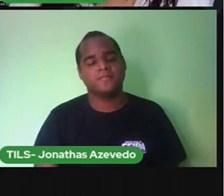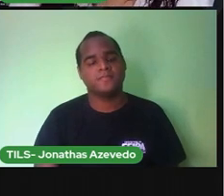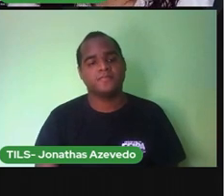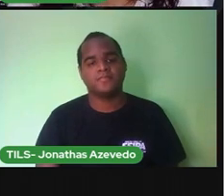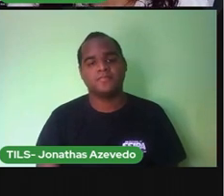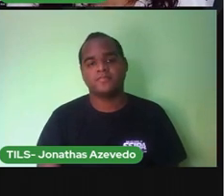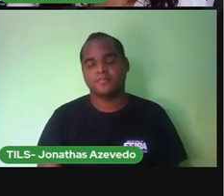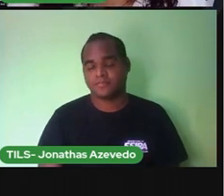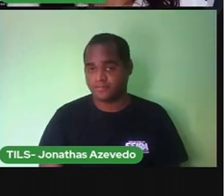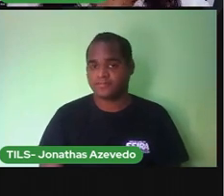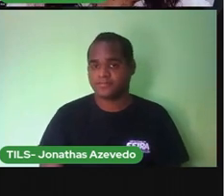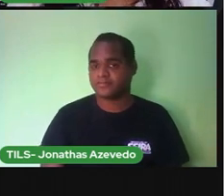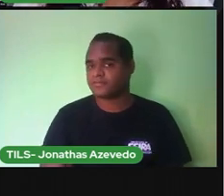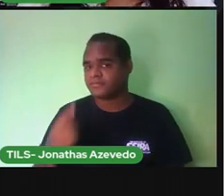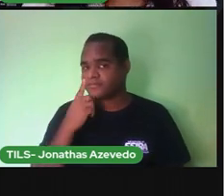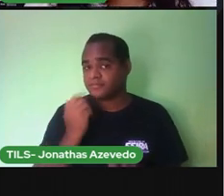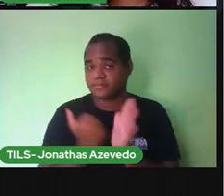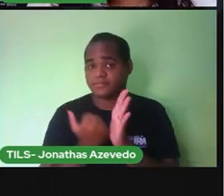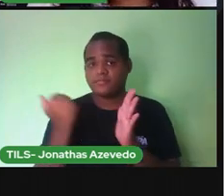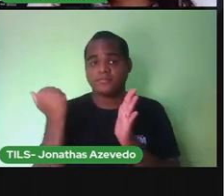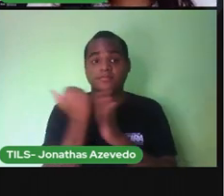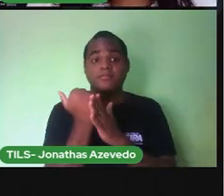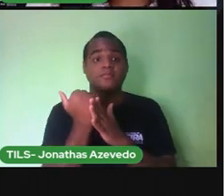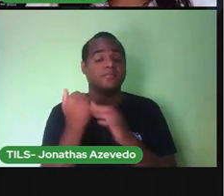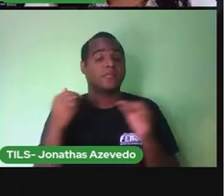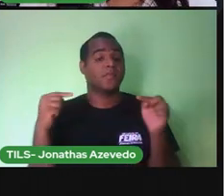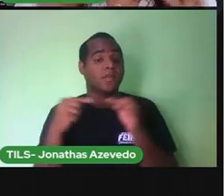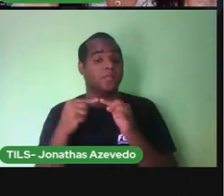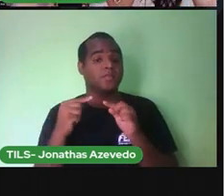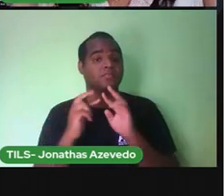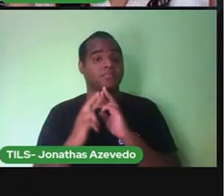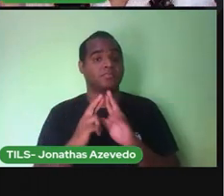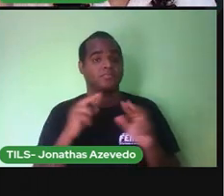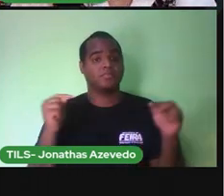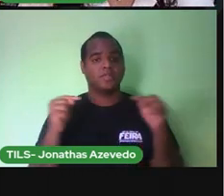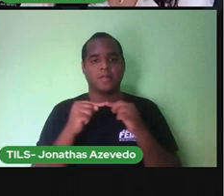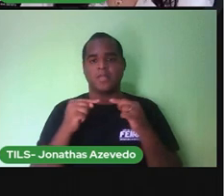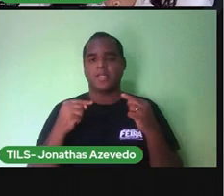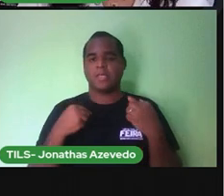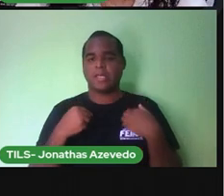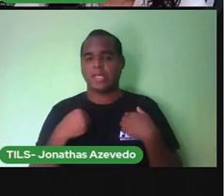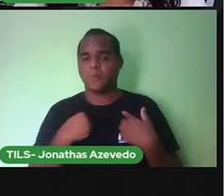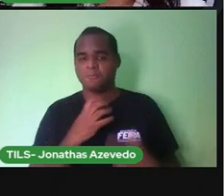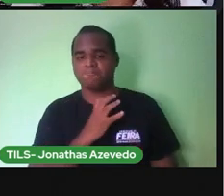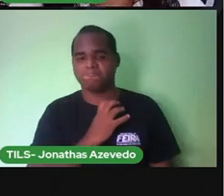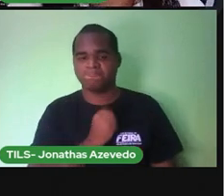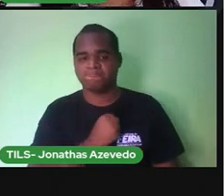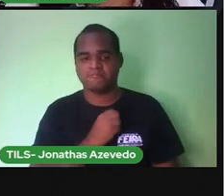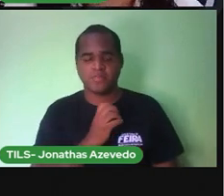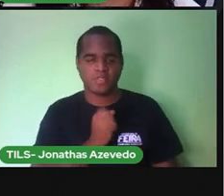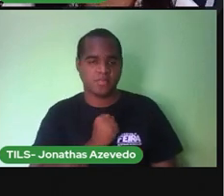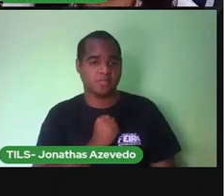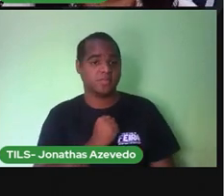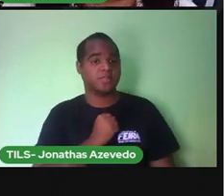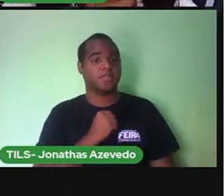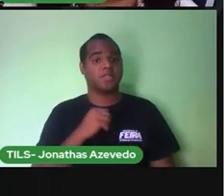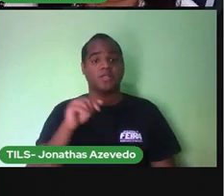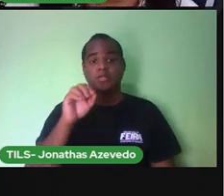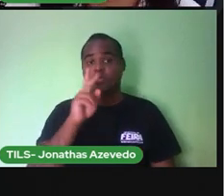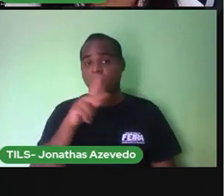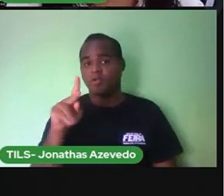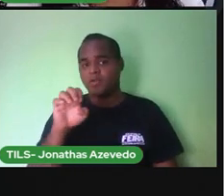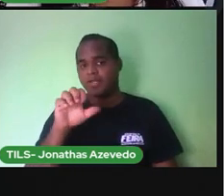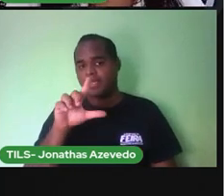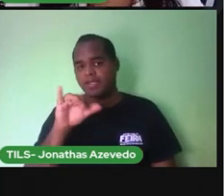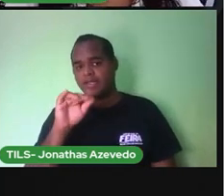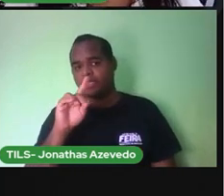Atividade complementar Atividade complementar Eu amei essa atividade Porque a Proélida Ama os